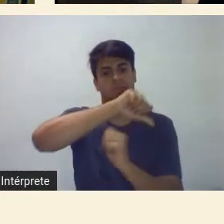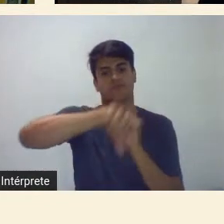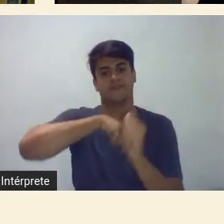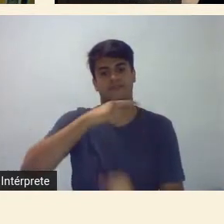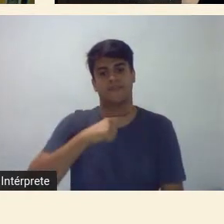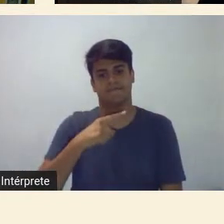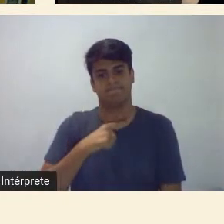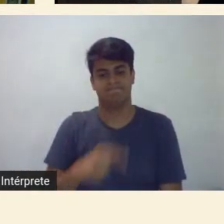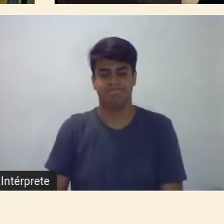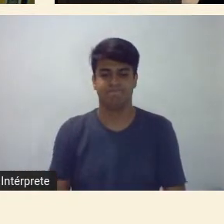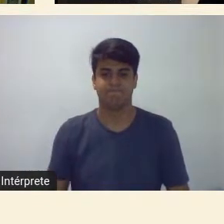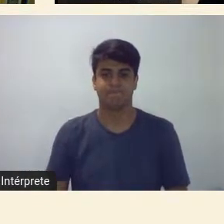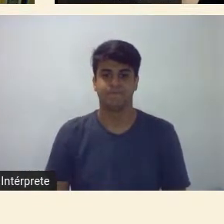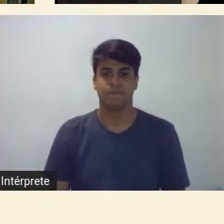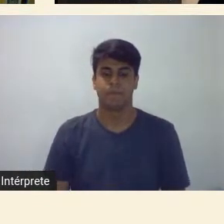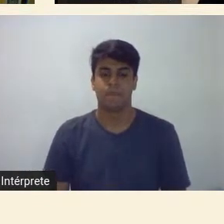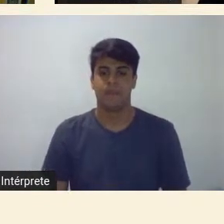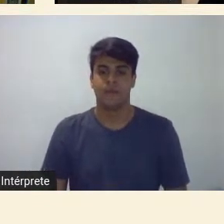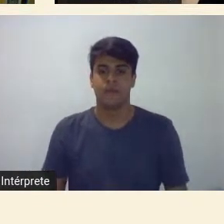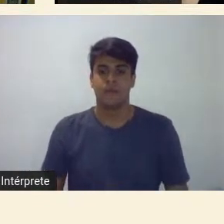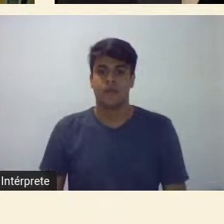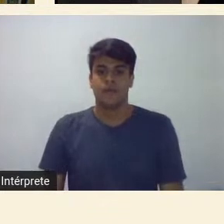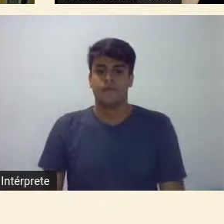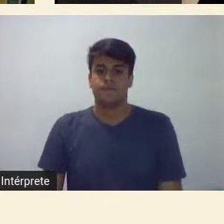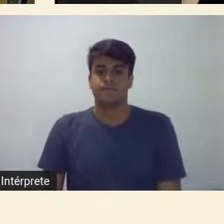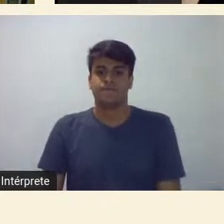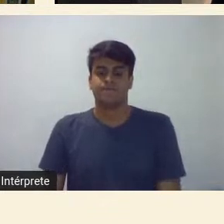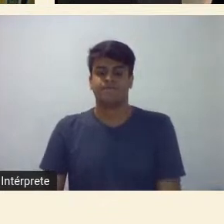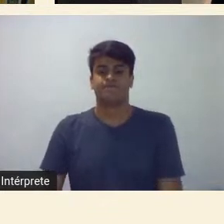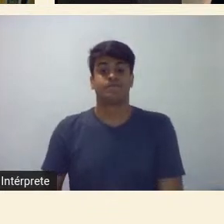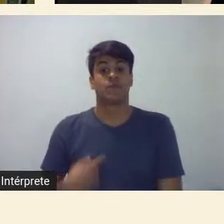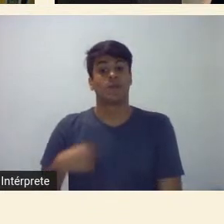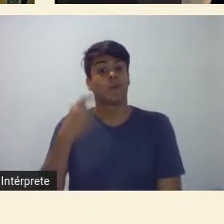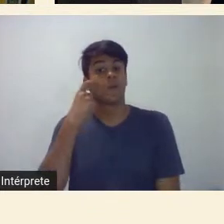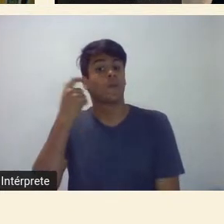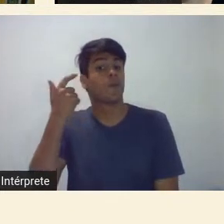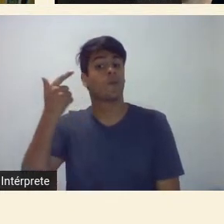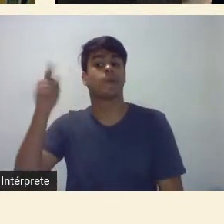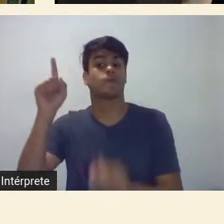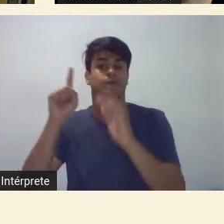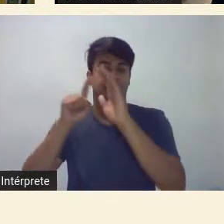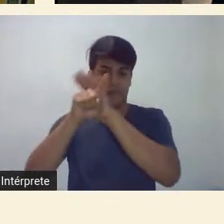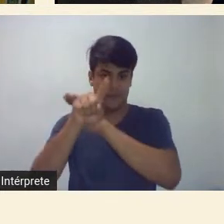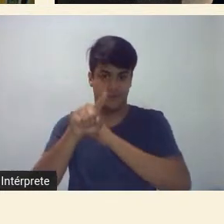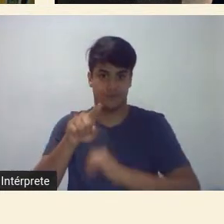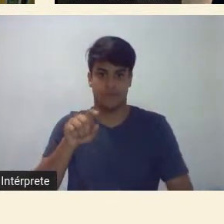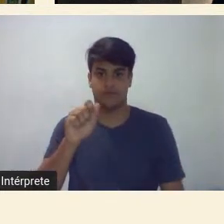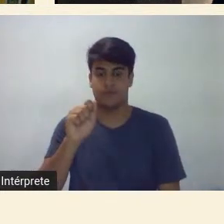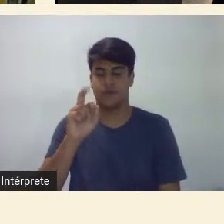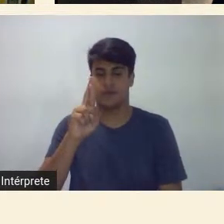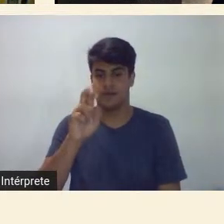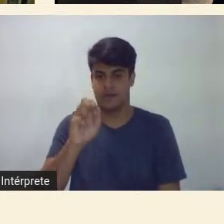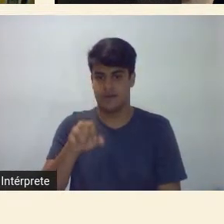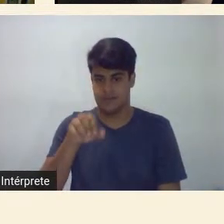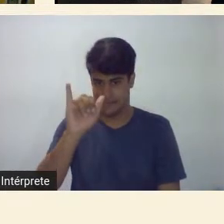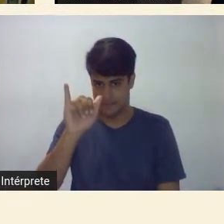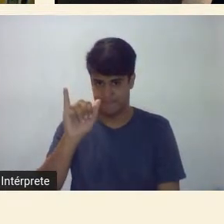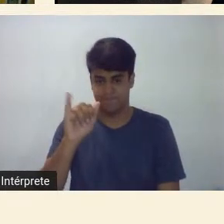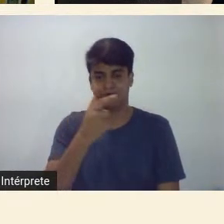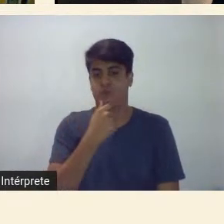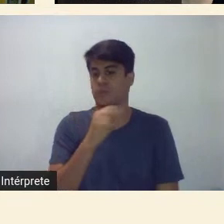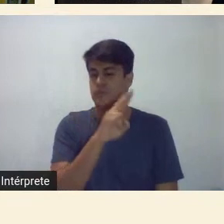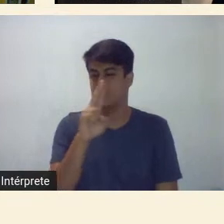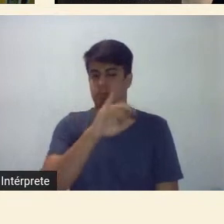fortemente eu tenho aqui também uma pergunta agora para Aracy do José Minirini